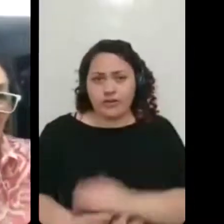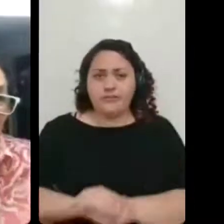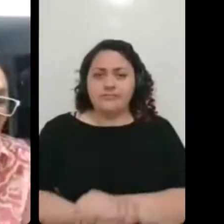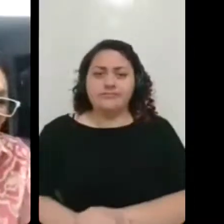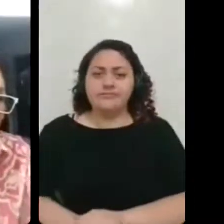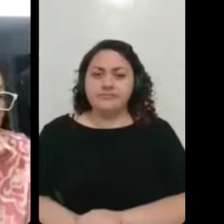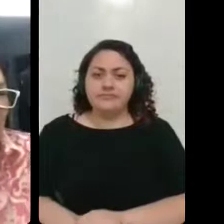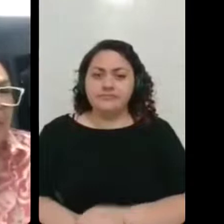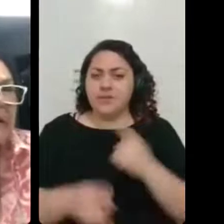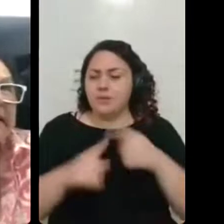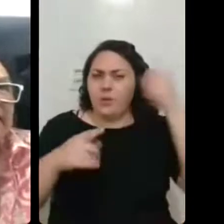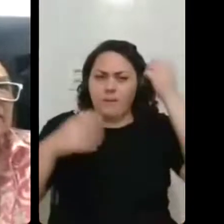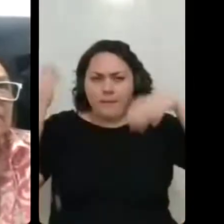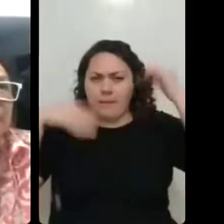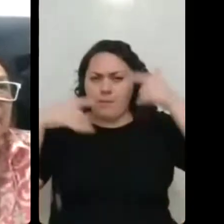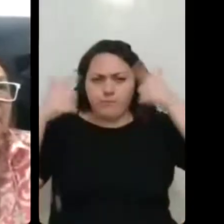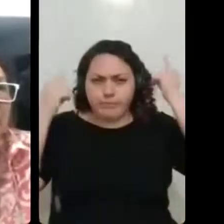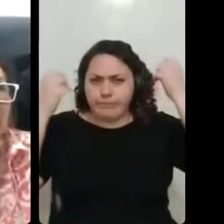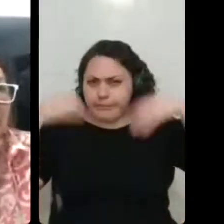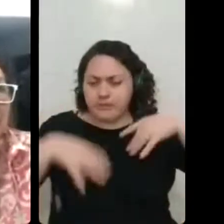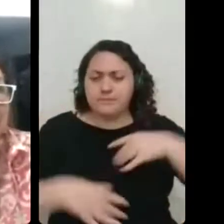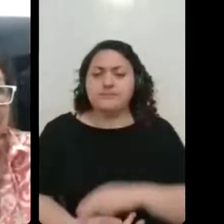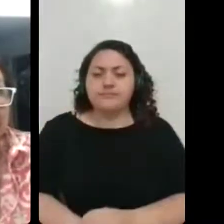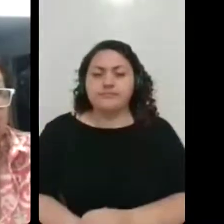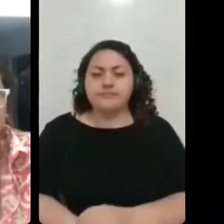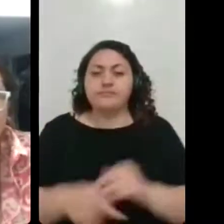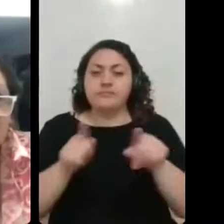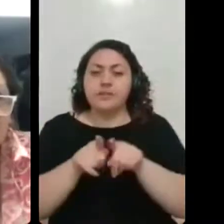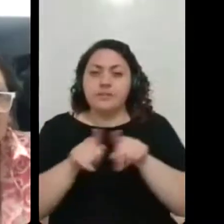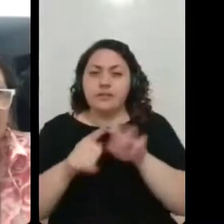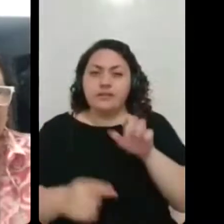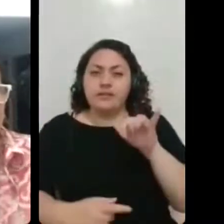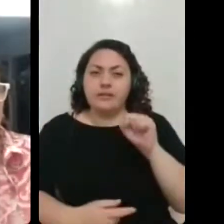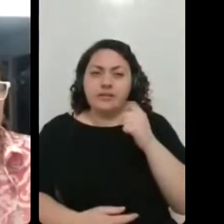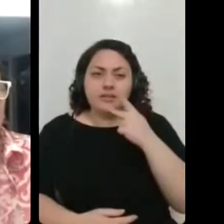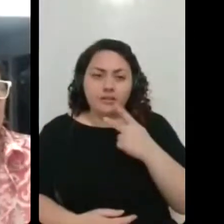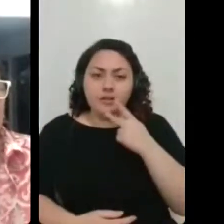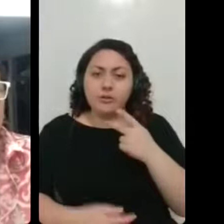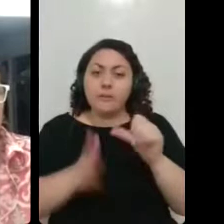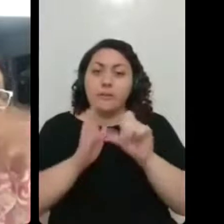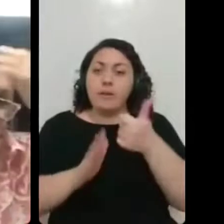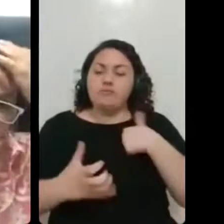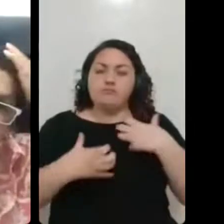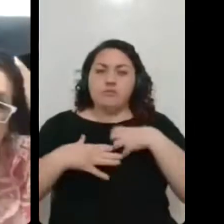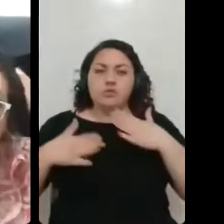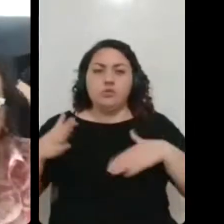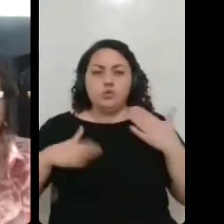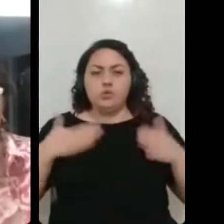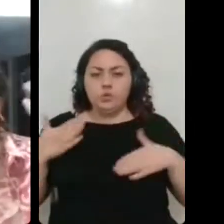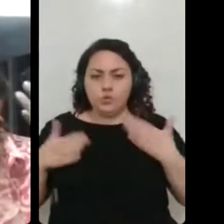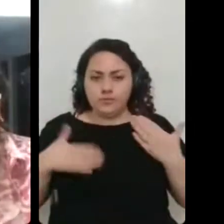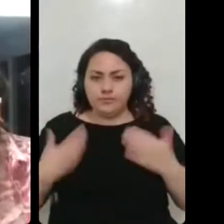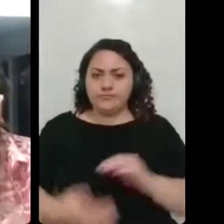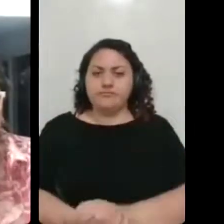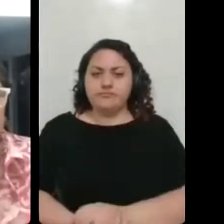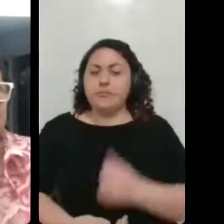assim como a Elis contou, num primeiro momento tenho susto, né? Eu mal passava a mão